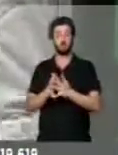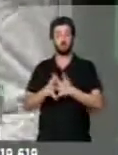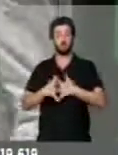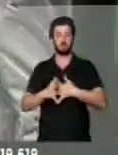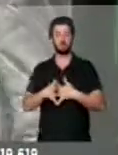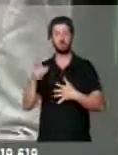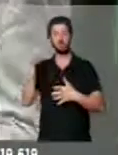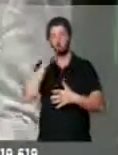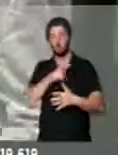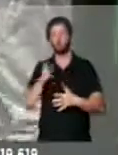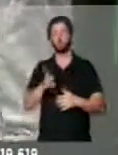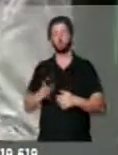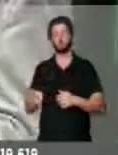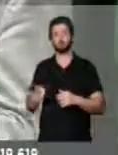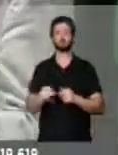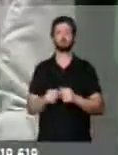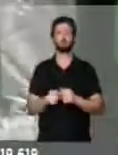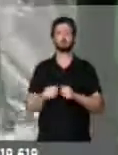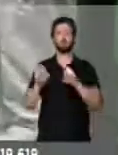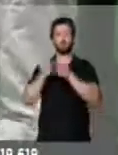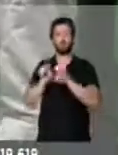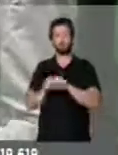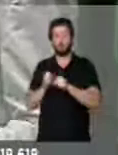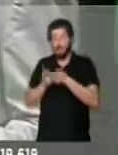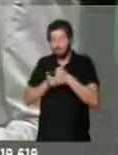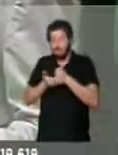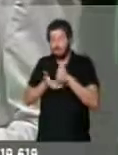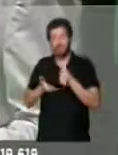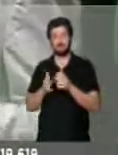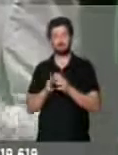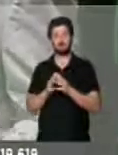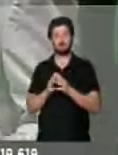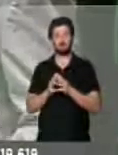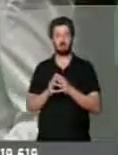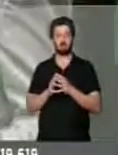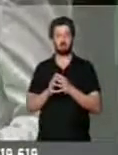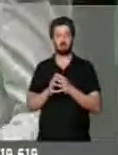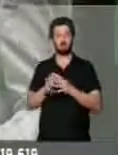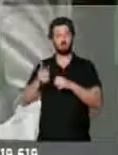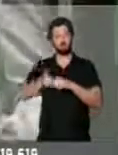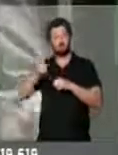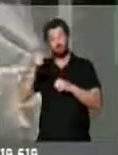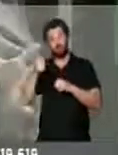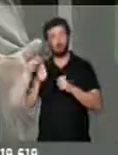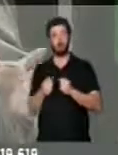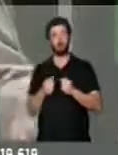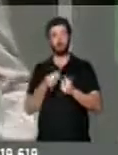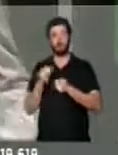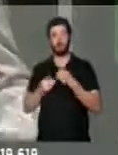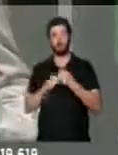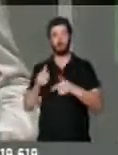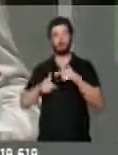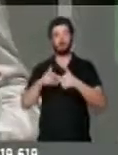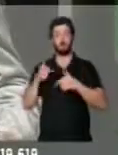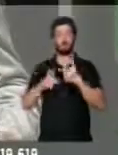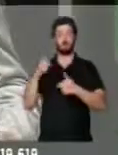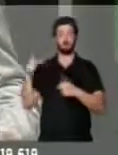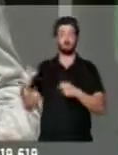consigam, através de infraestrutura mínima, melhorar as condições